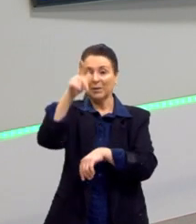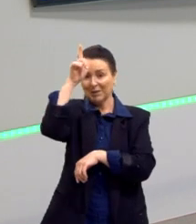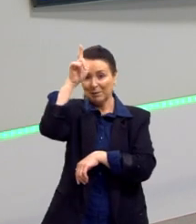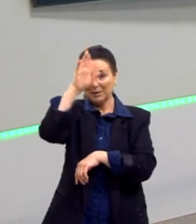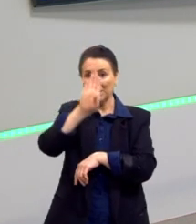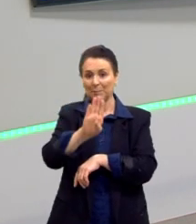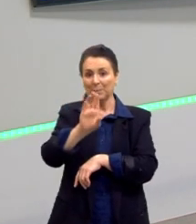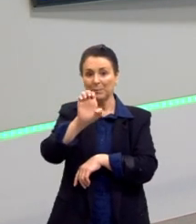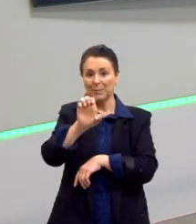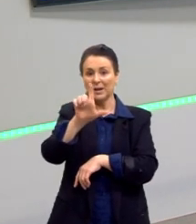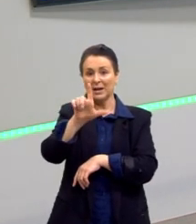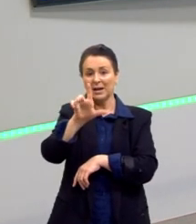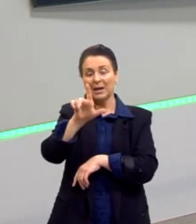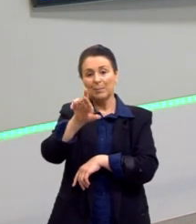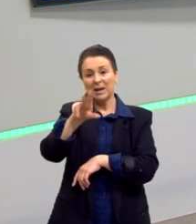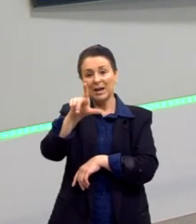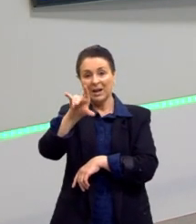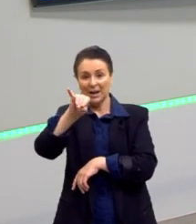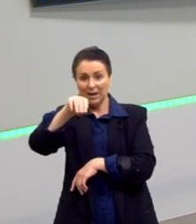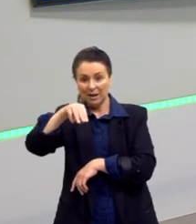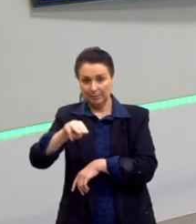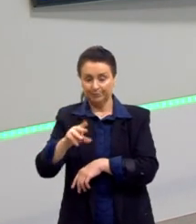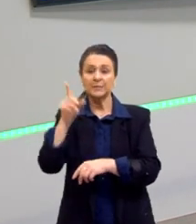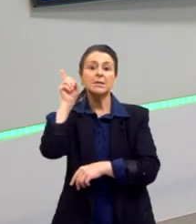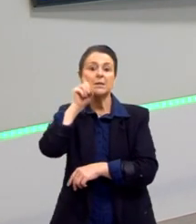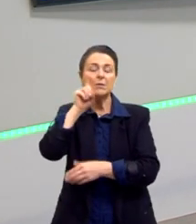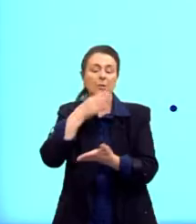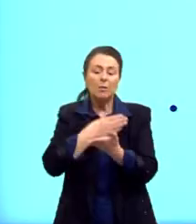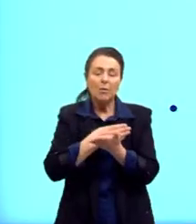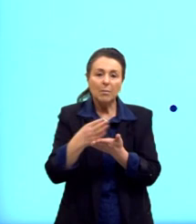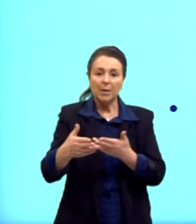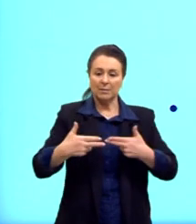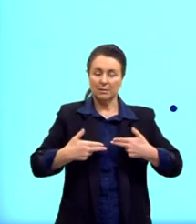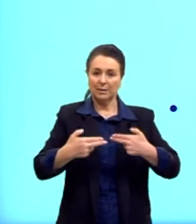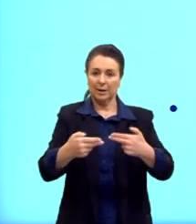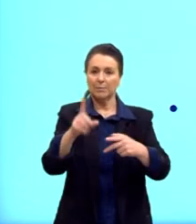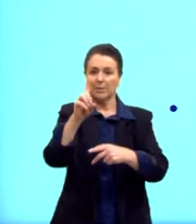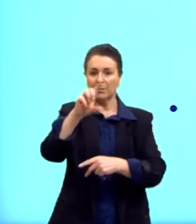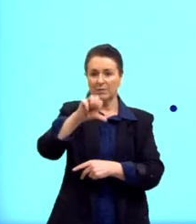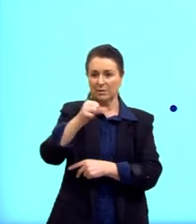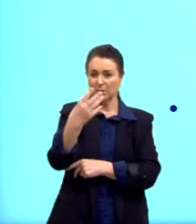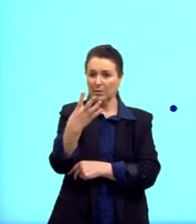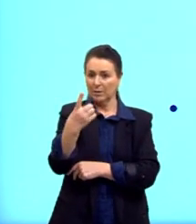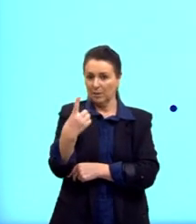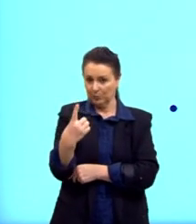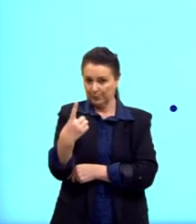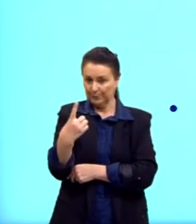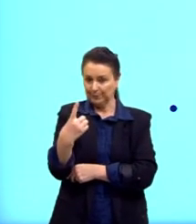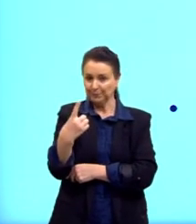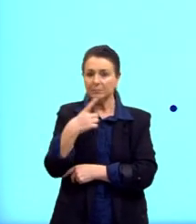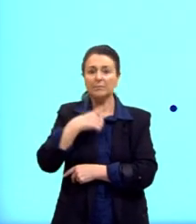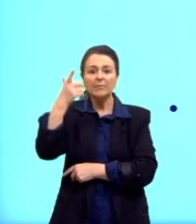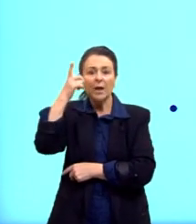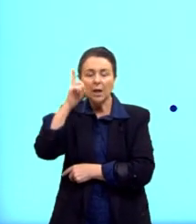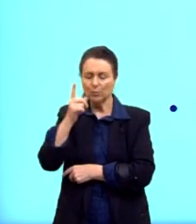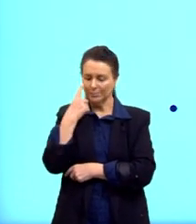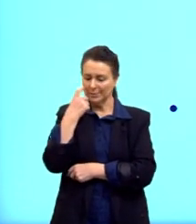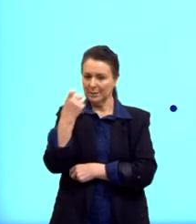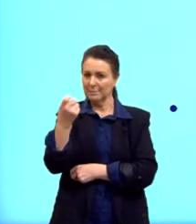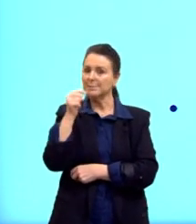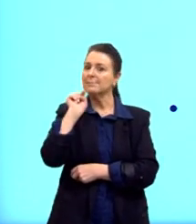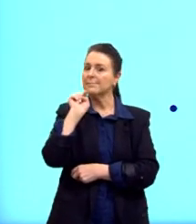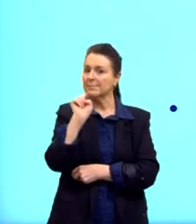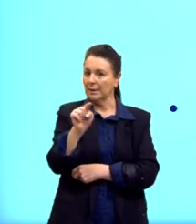Os Estados Unidos entram na guerra em 1941, para garantir os seus interesses, quando os